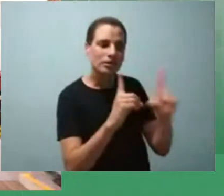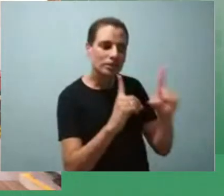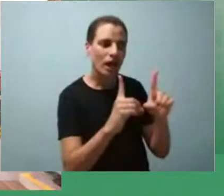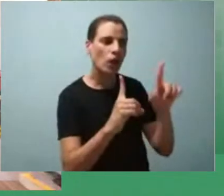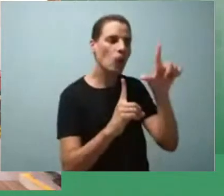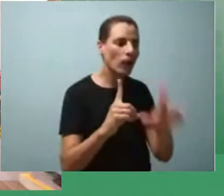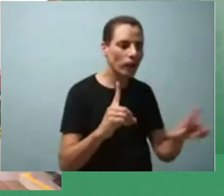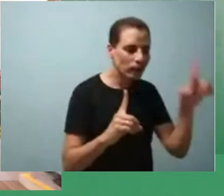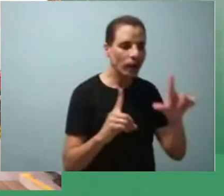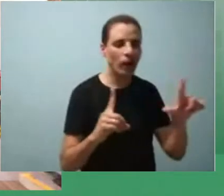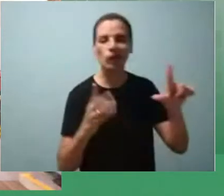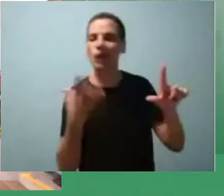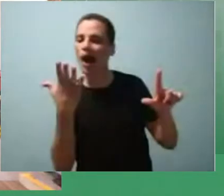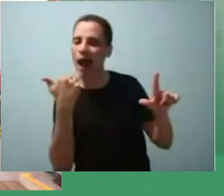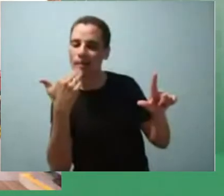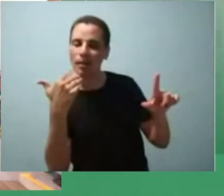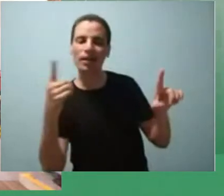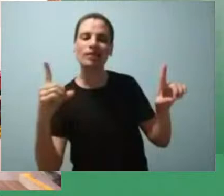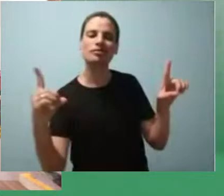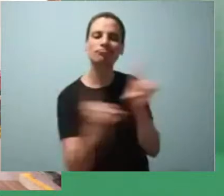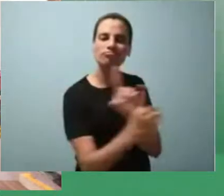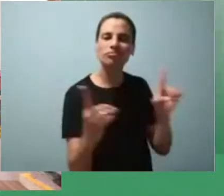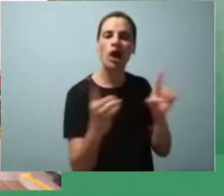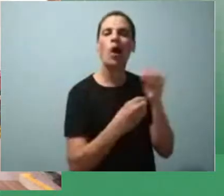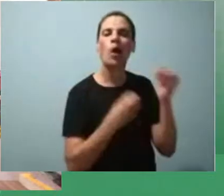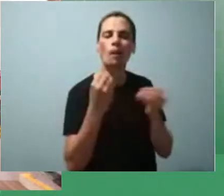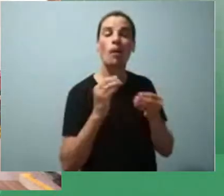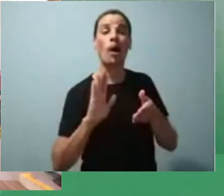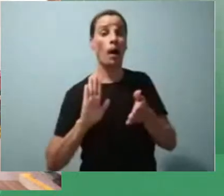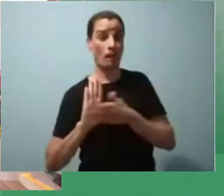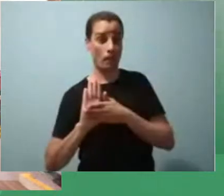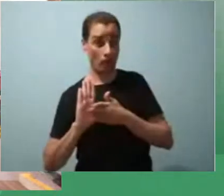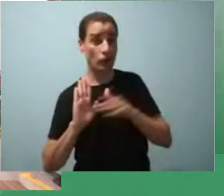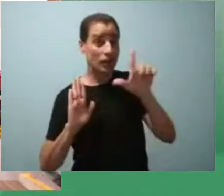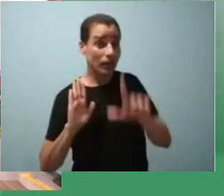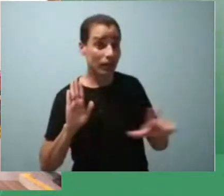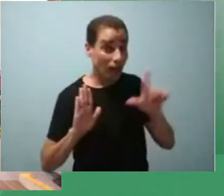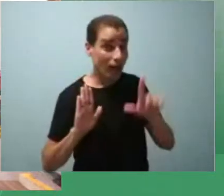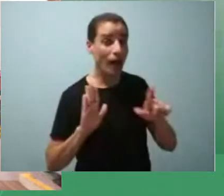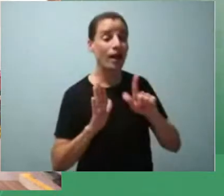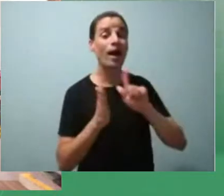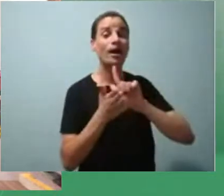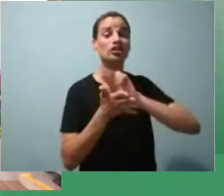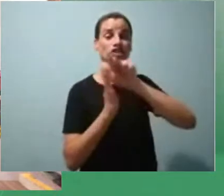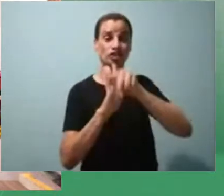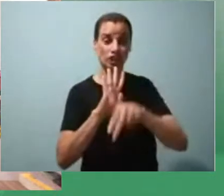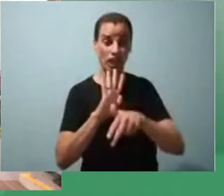alimentação uma proposta literária com gênero sexual crônica